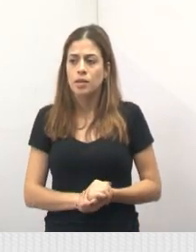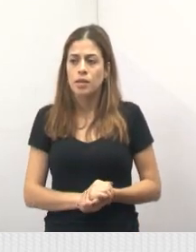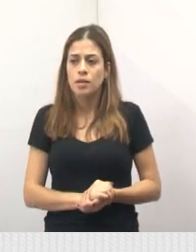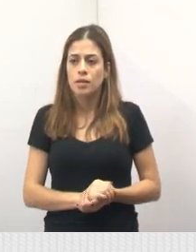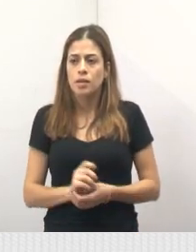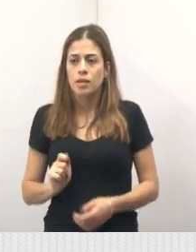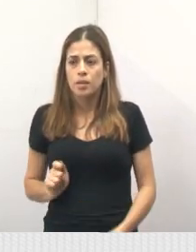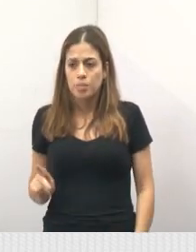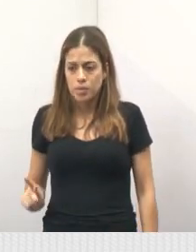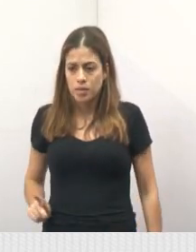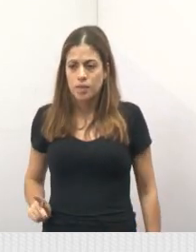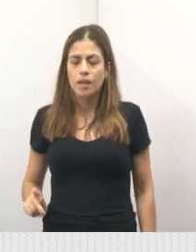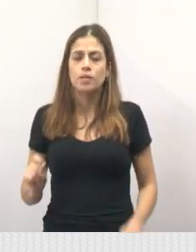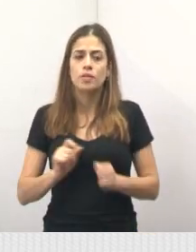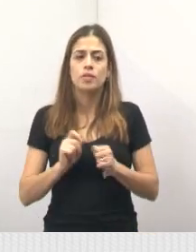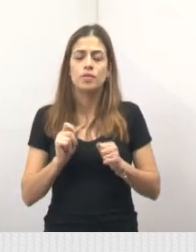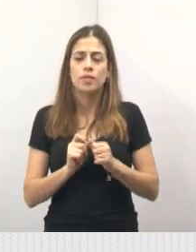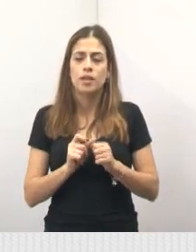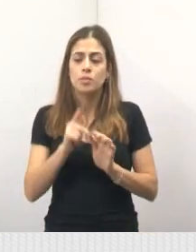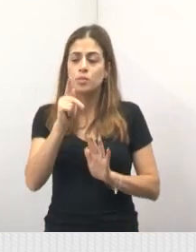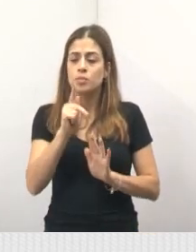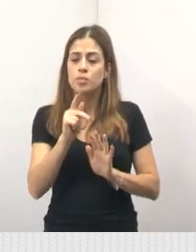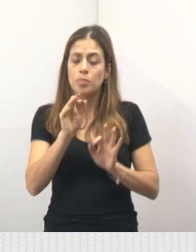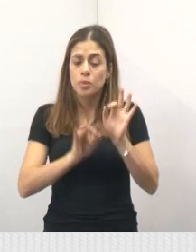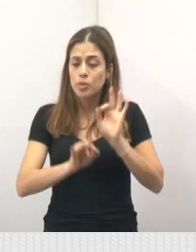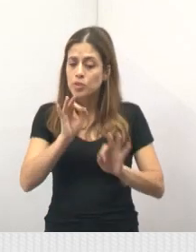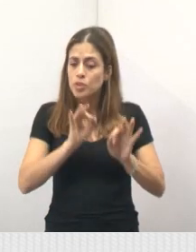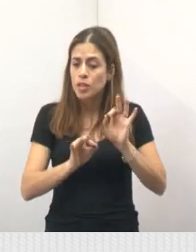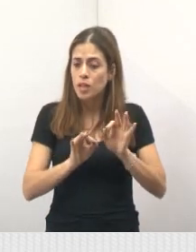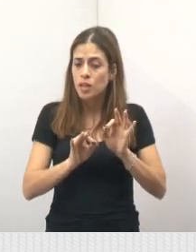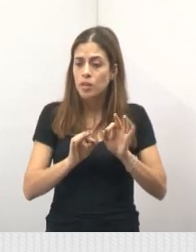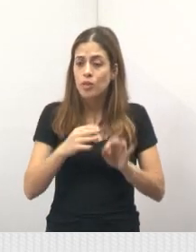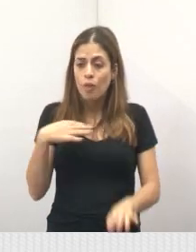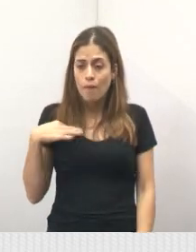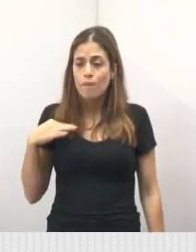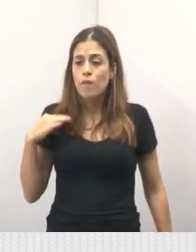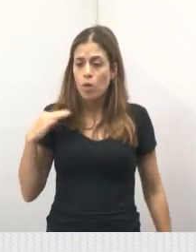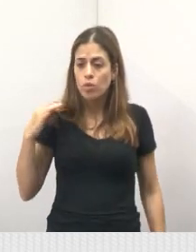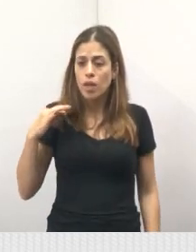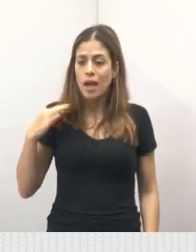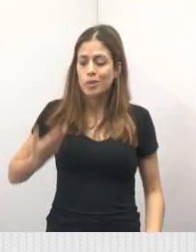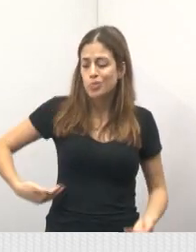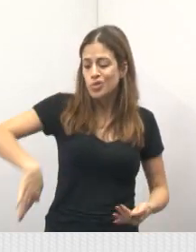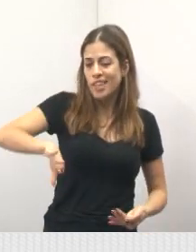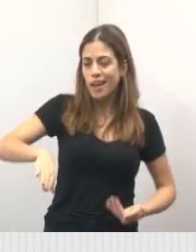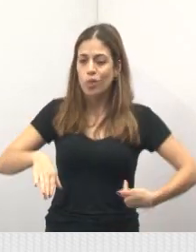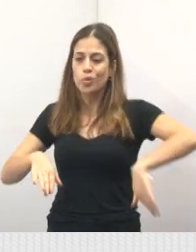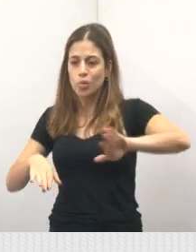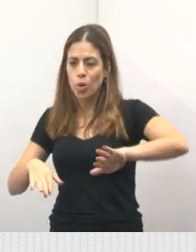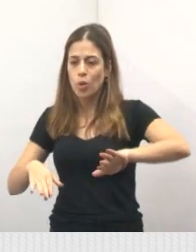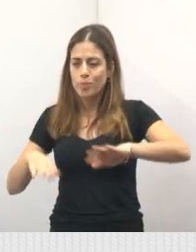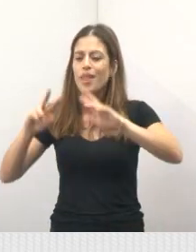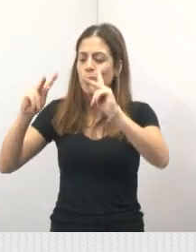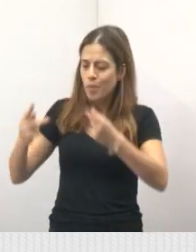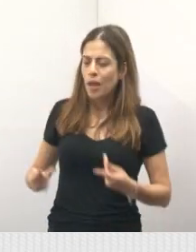aposentado, que desenvolve um projeto voluntário de Taekwondo, que merece as nossas emendas.